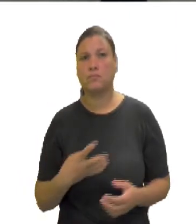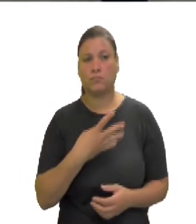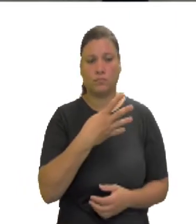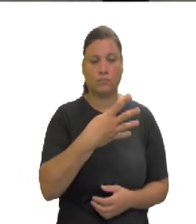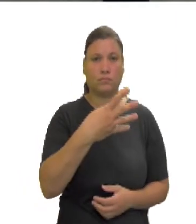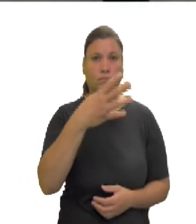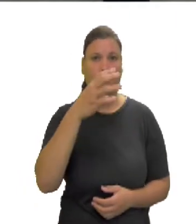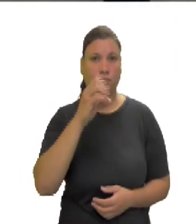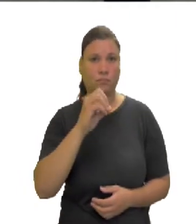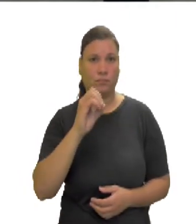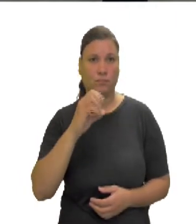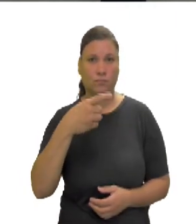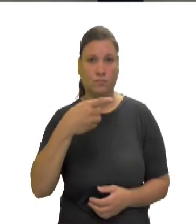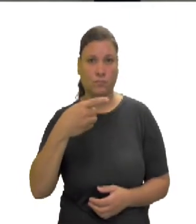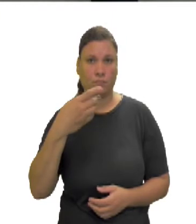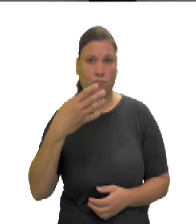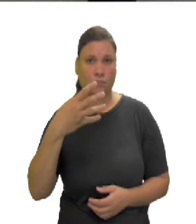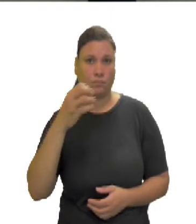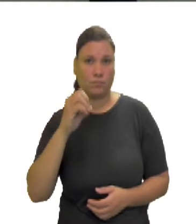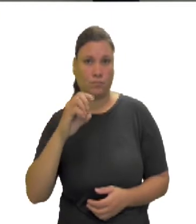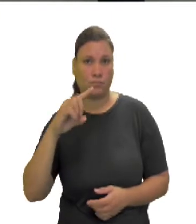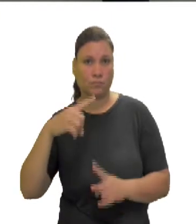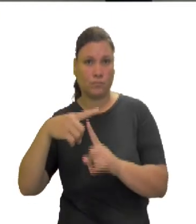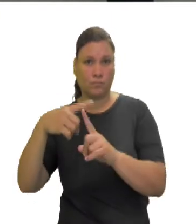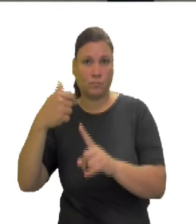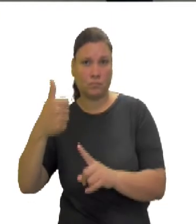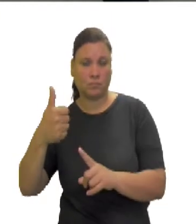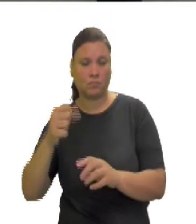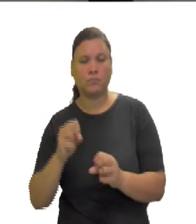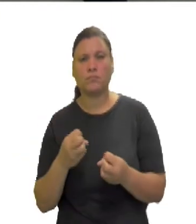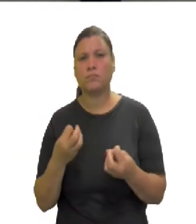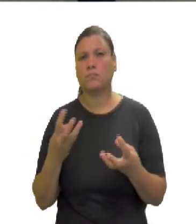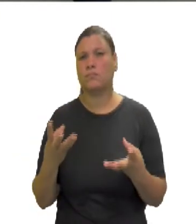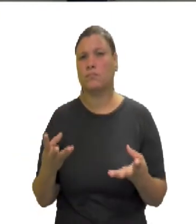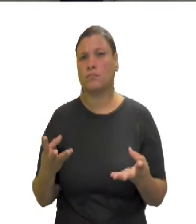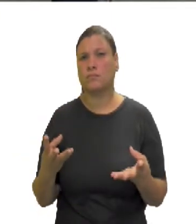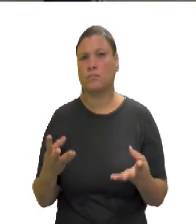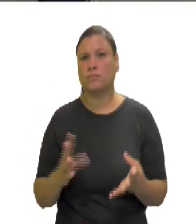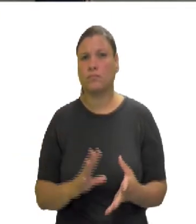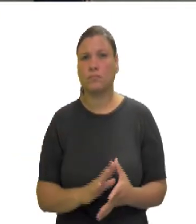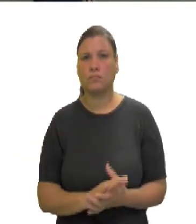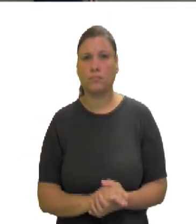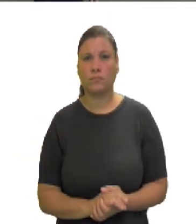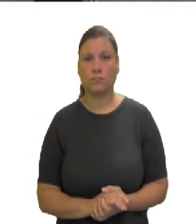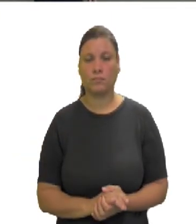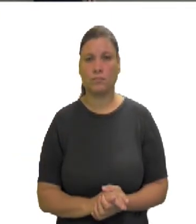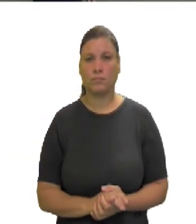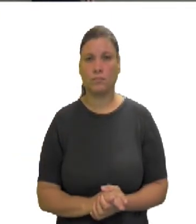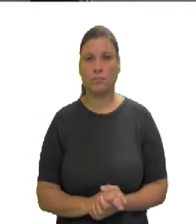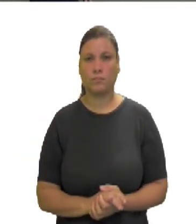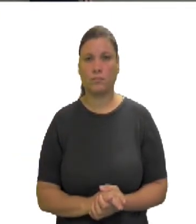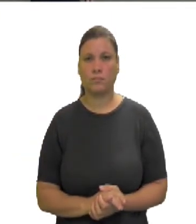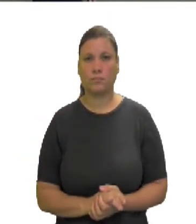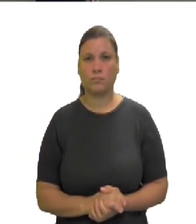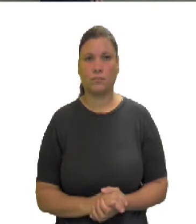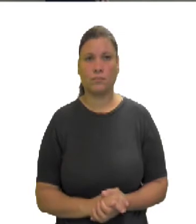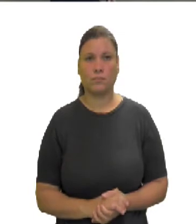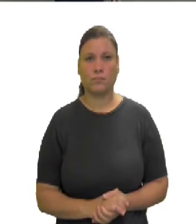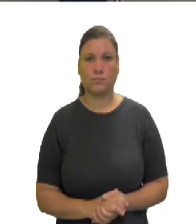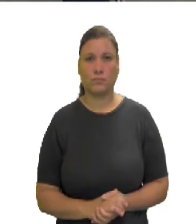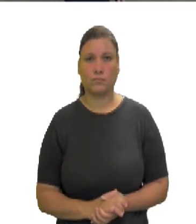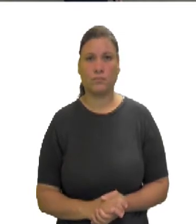menos 40, mais 1, 400, menos 40, 360,